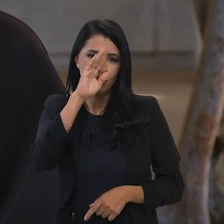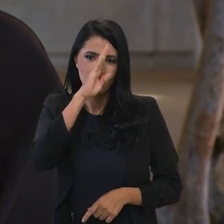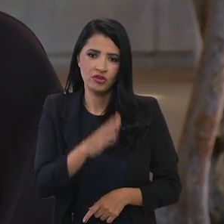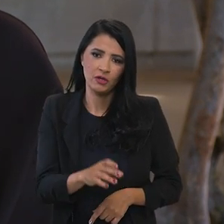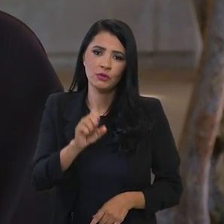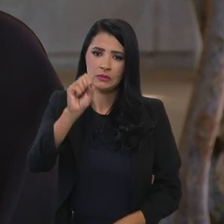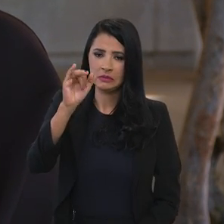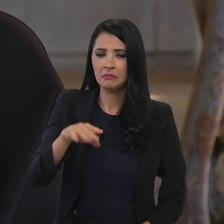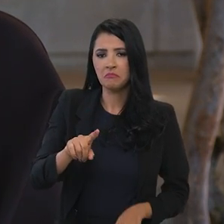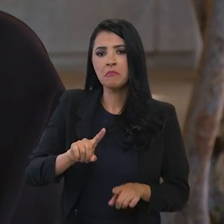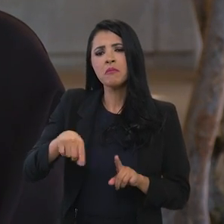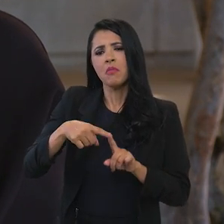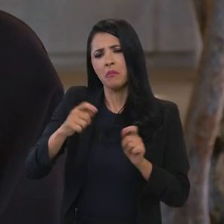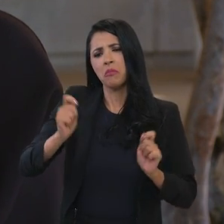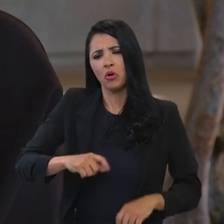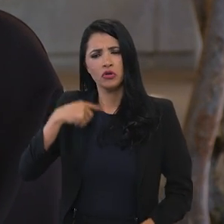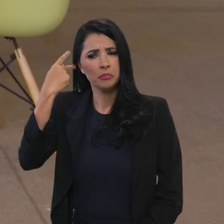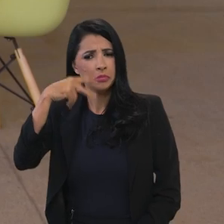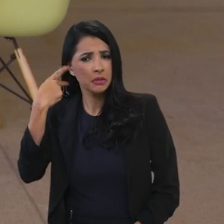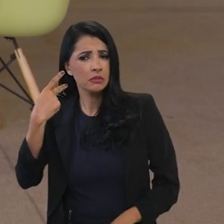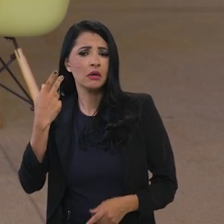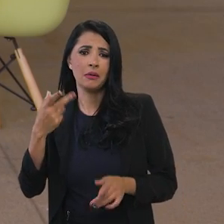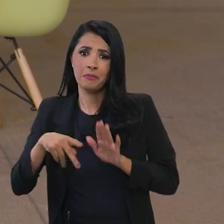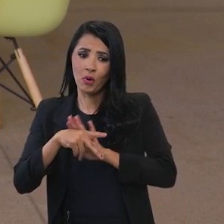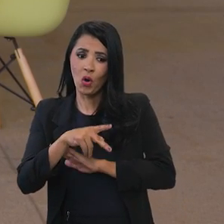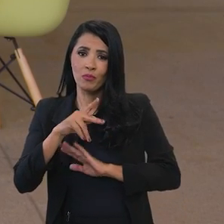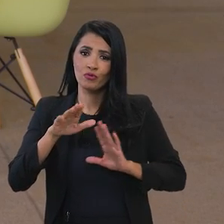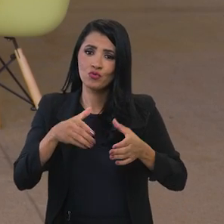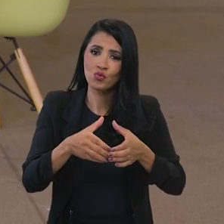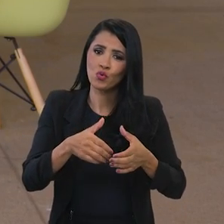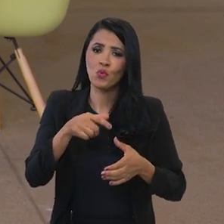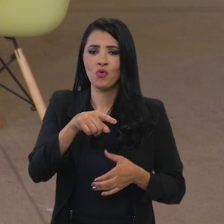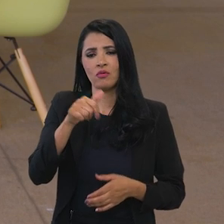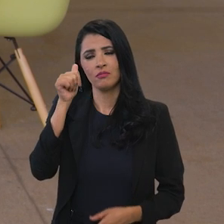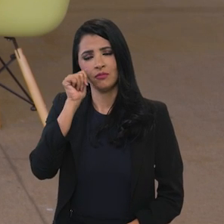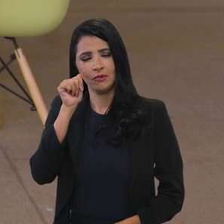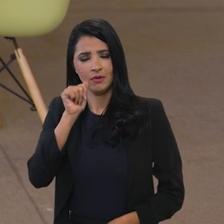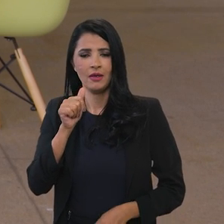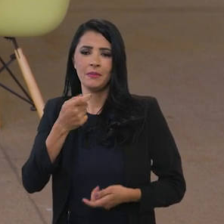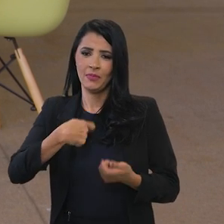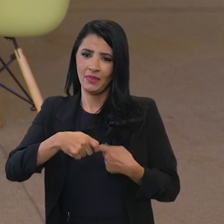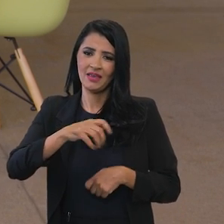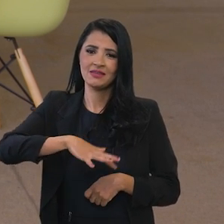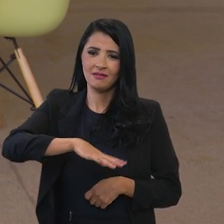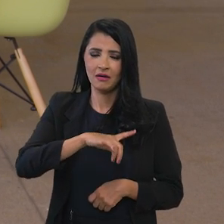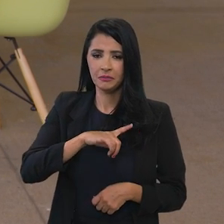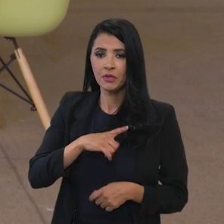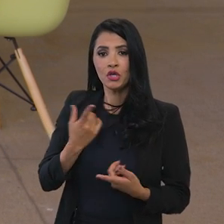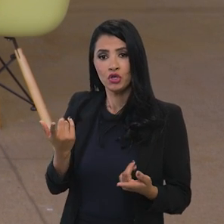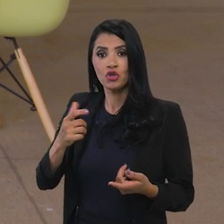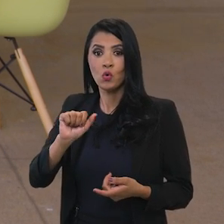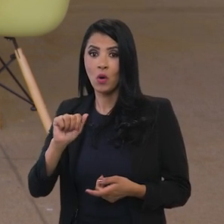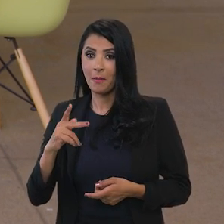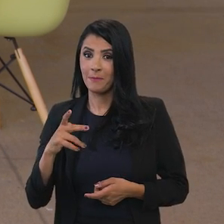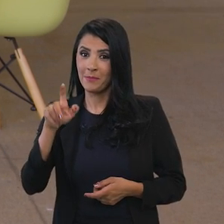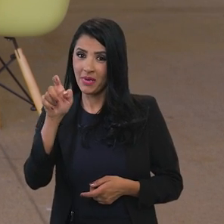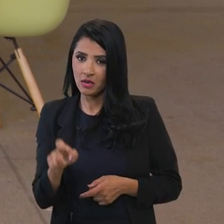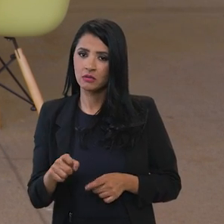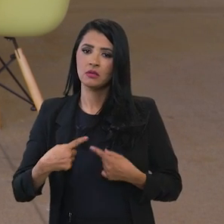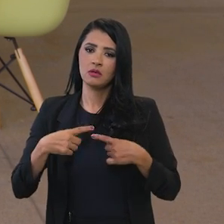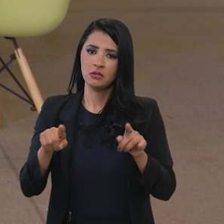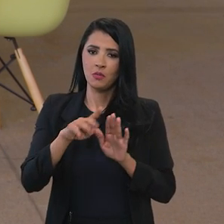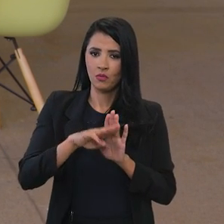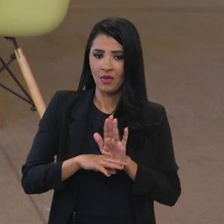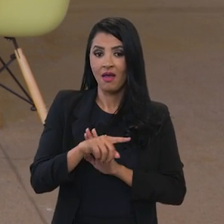pensar em políticas públicas voltadas especificamente para elas no comércio e nós lançamos com a Apex Brasil um programa chamado Elas